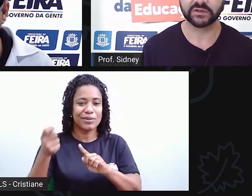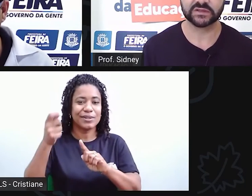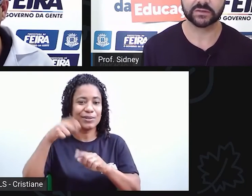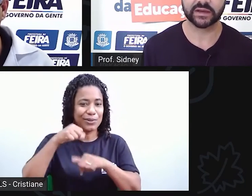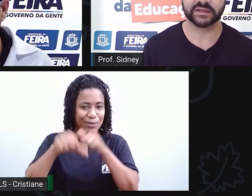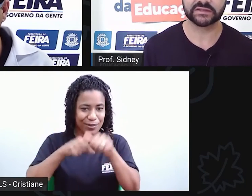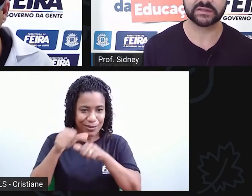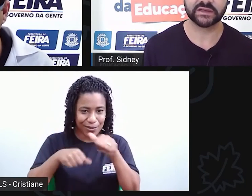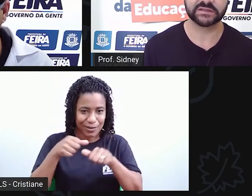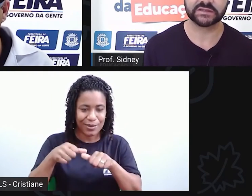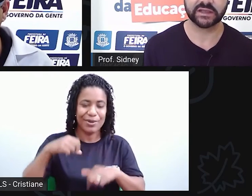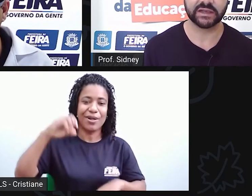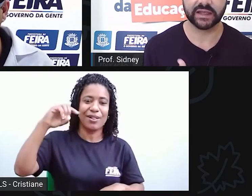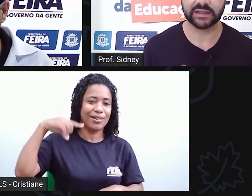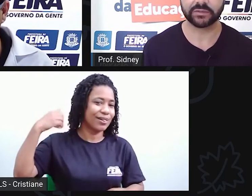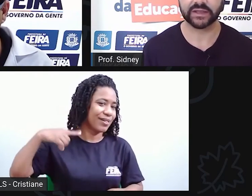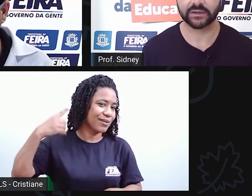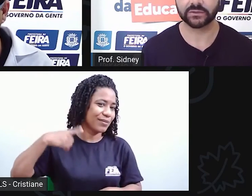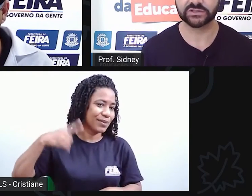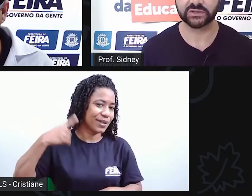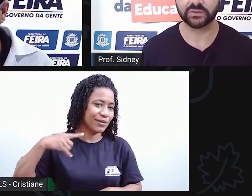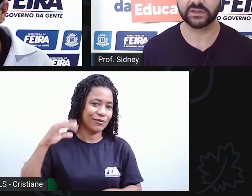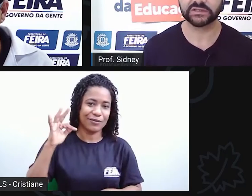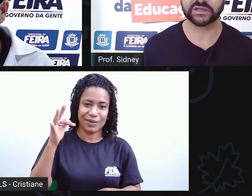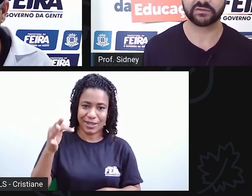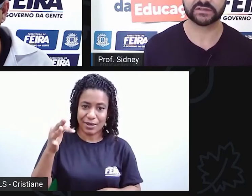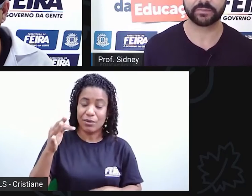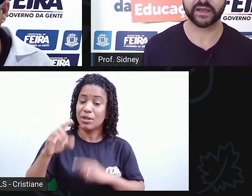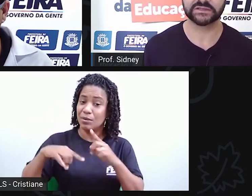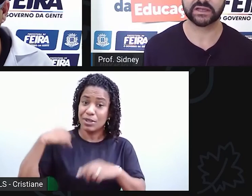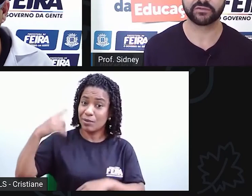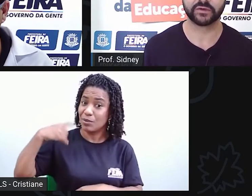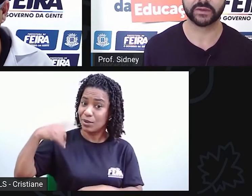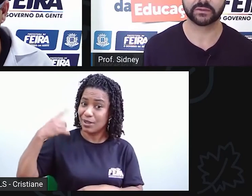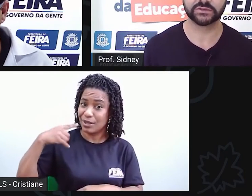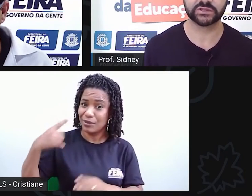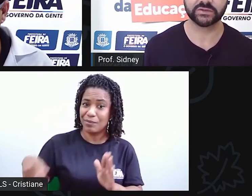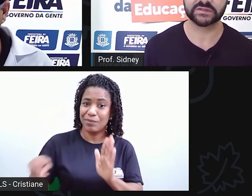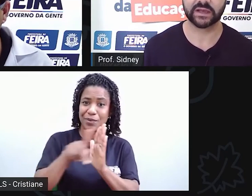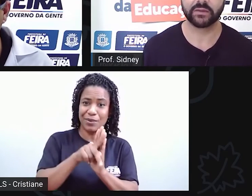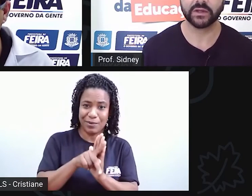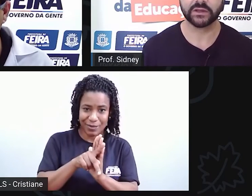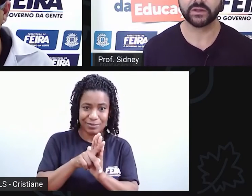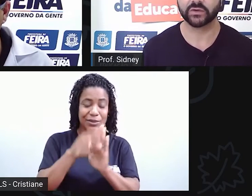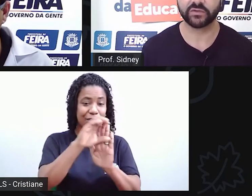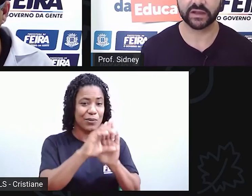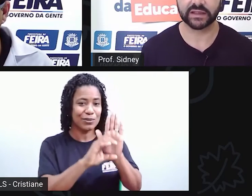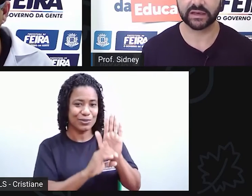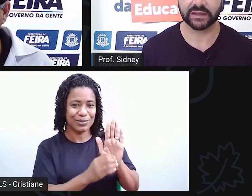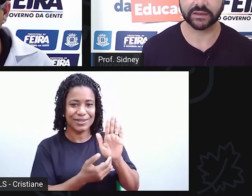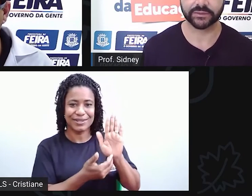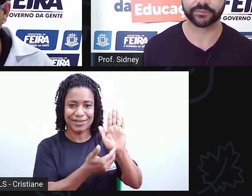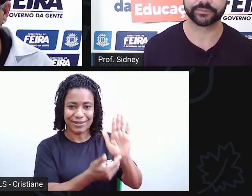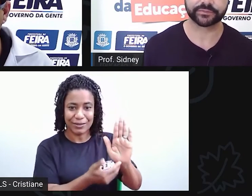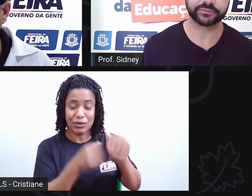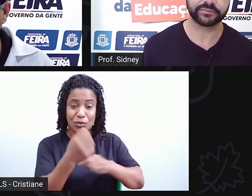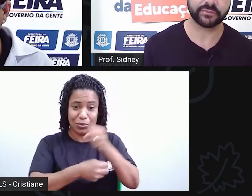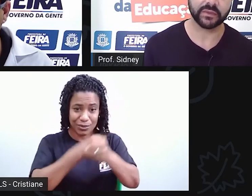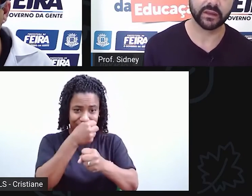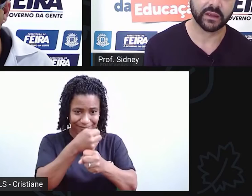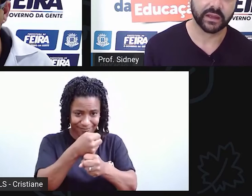que em 1946 ele é deputado constituinte, ele faz parte da reforma da Constituição que houve naquele ano.